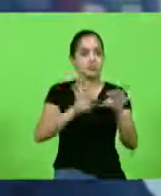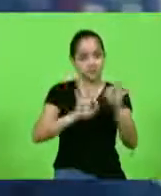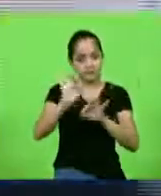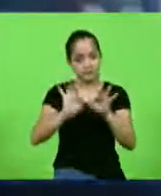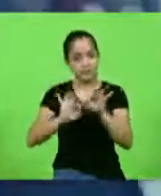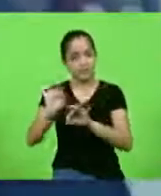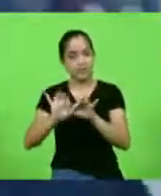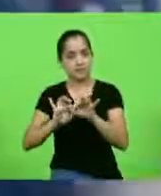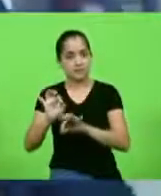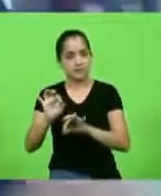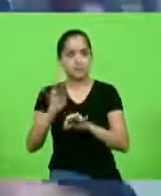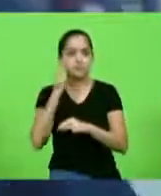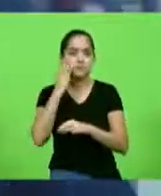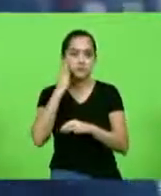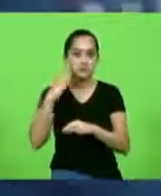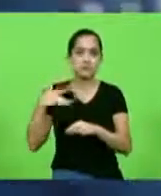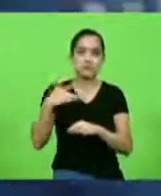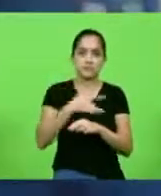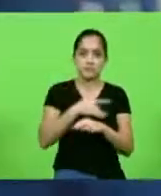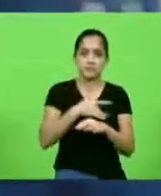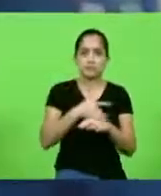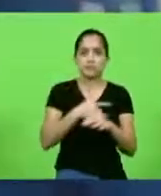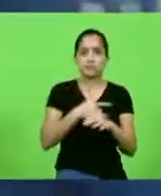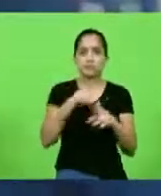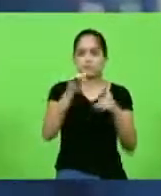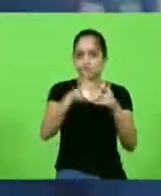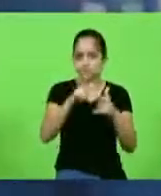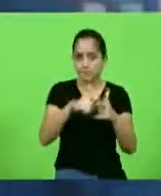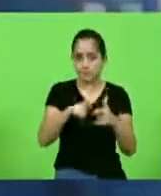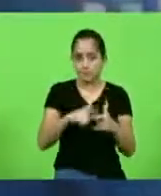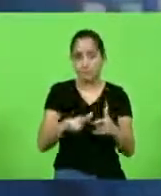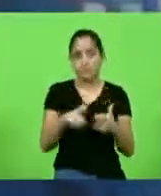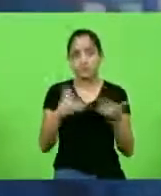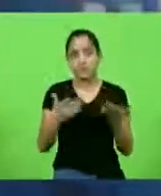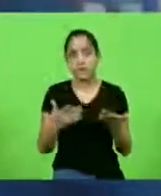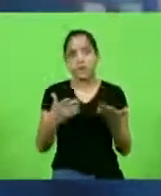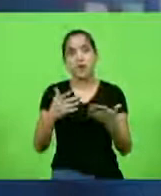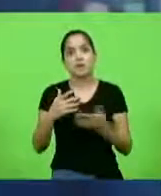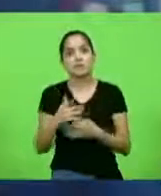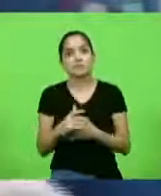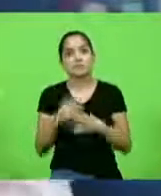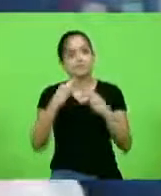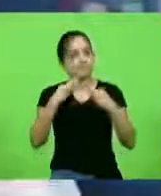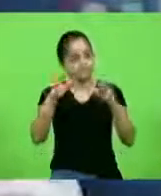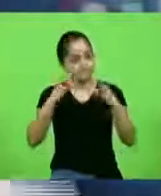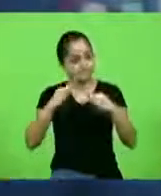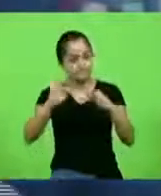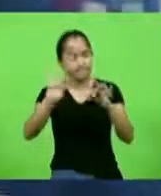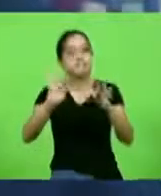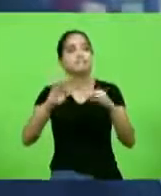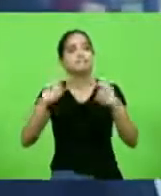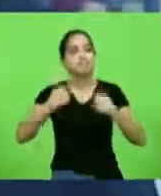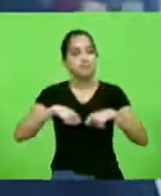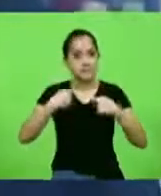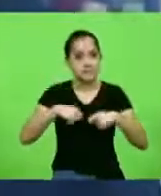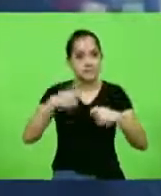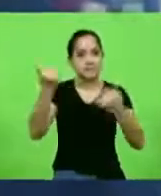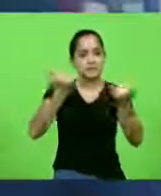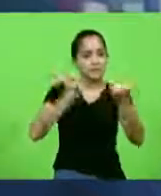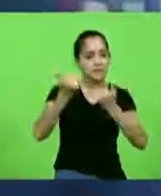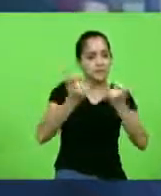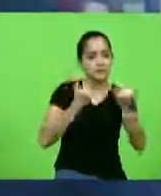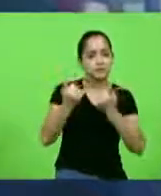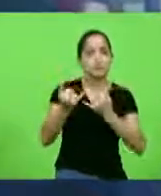tinha na saúde do Brasil inteiro, não é só aqui. Também precisamos usar a tecnologia para unir as informações sobre a saúde.